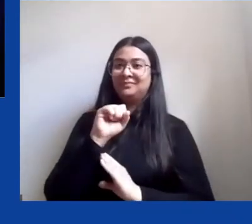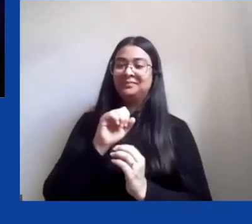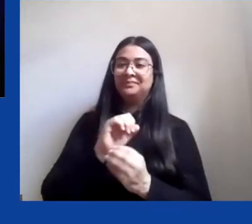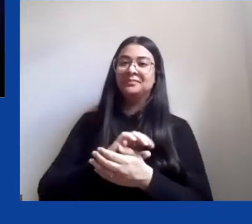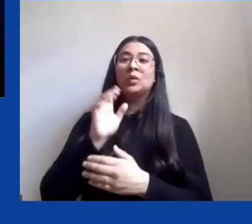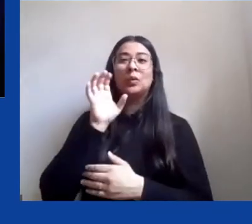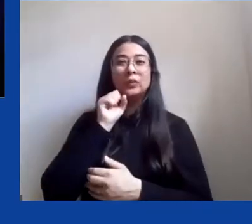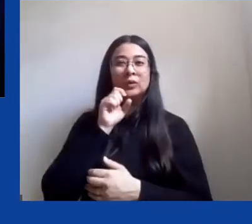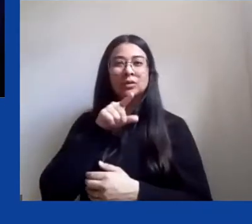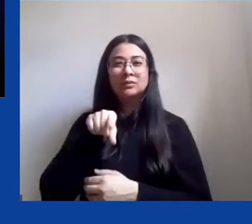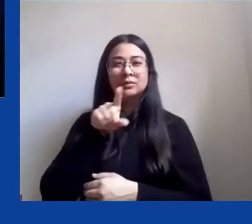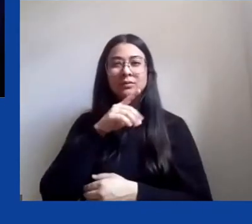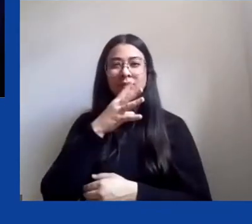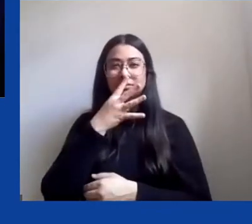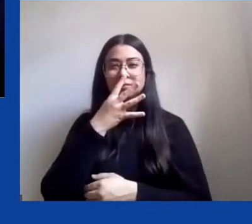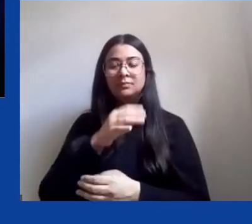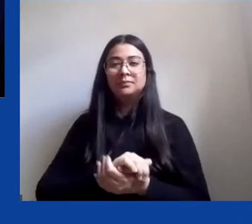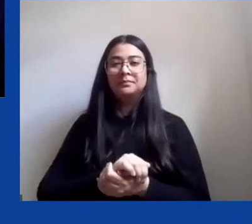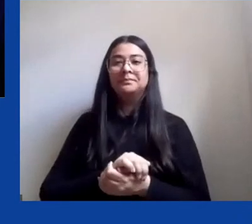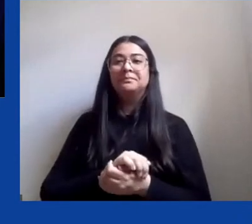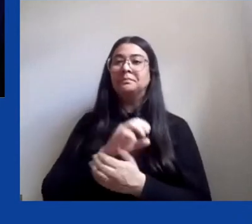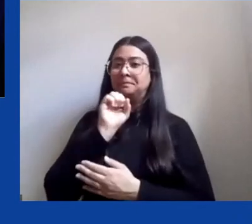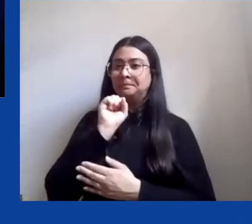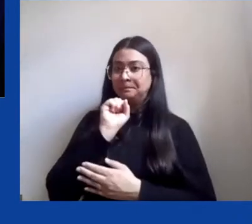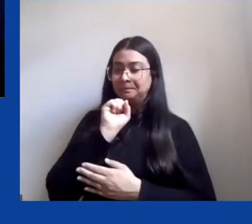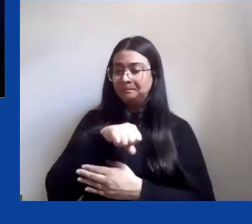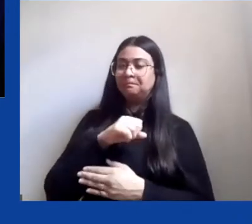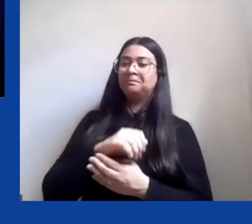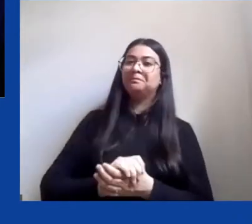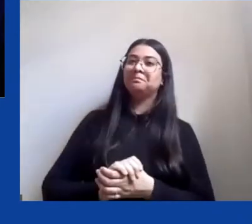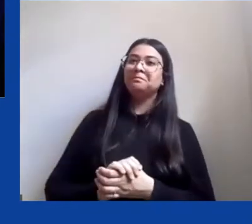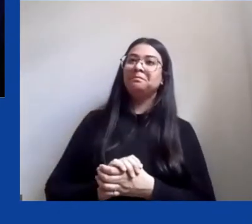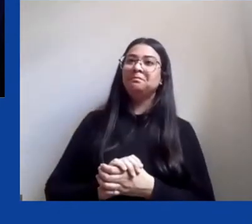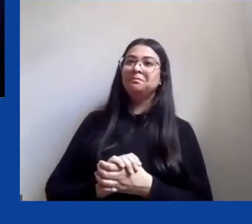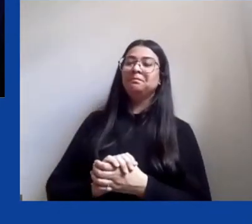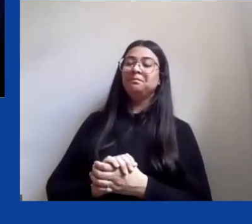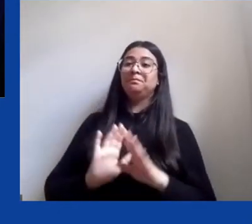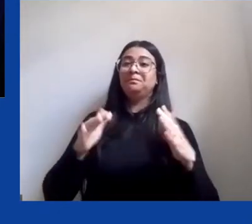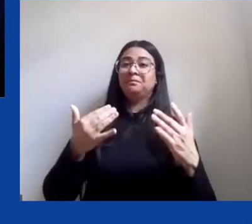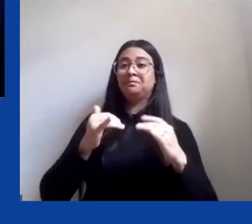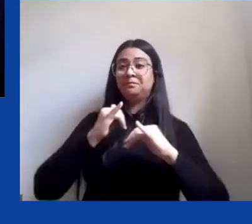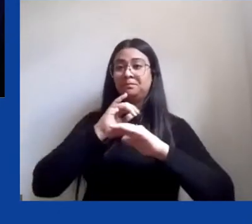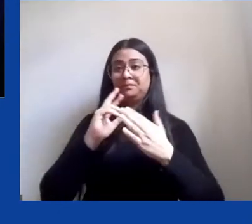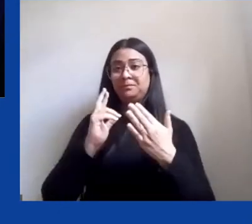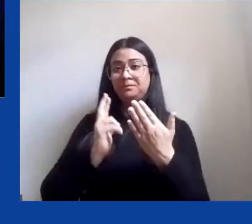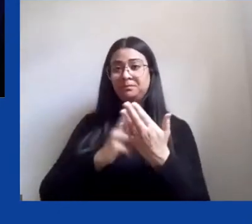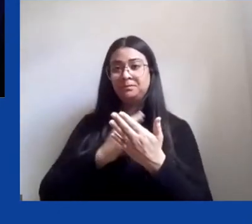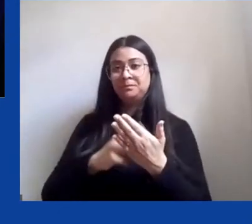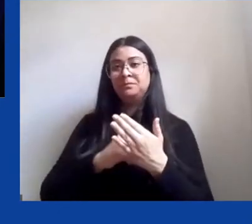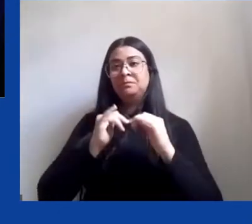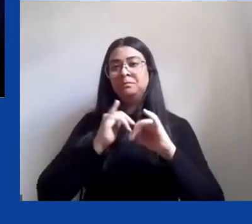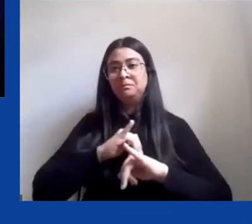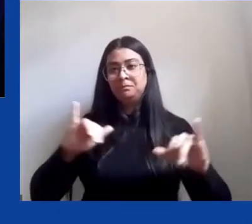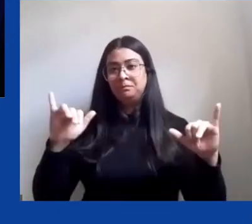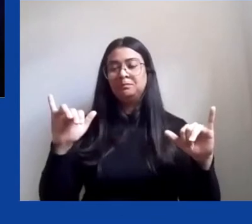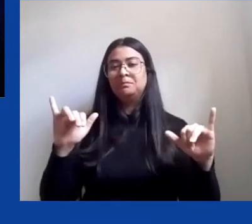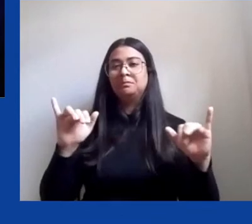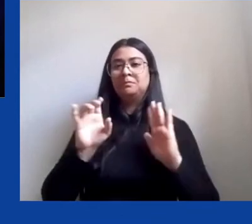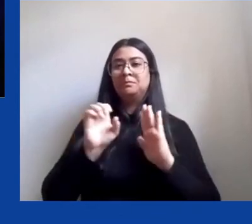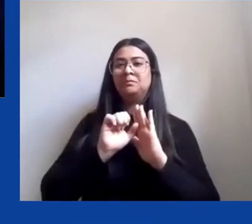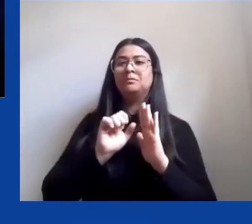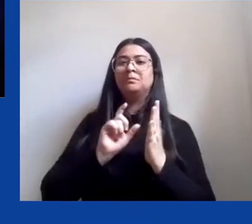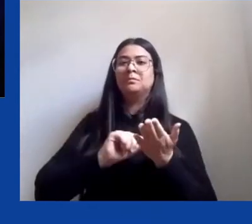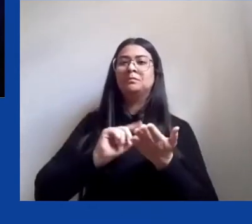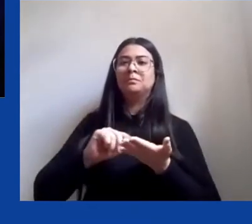de acordo com o artigo publicado pela Revista Brasileira de Epidemiologia nesse ano de 2020,